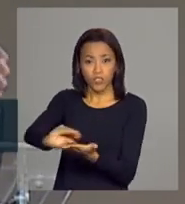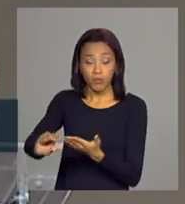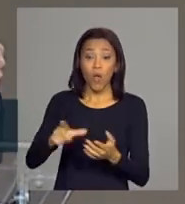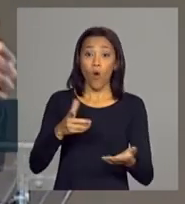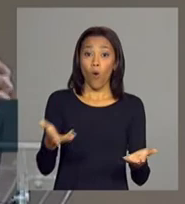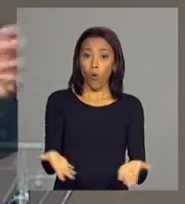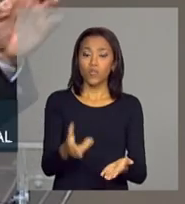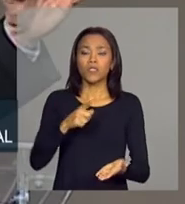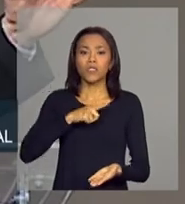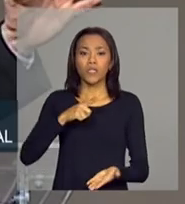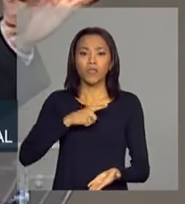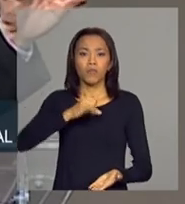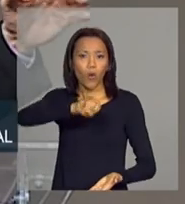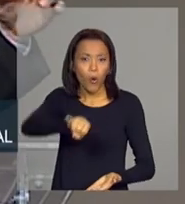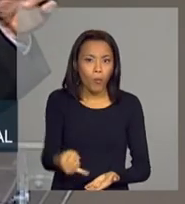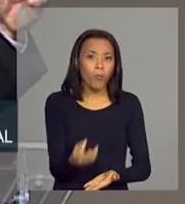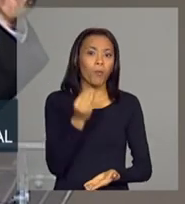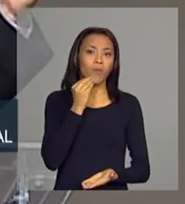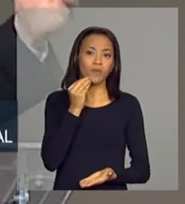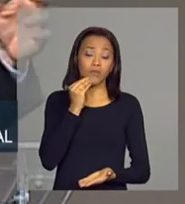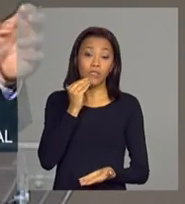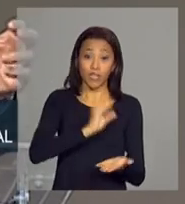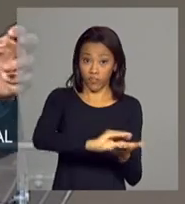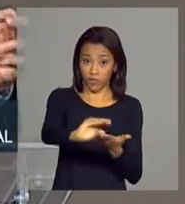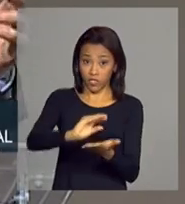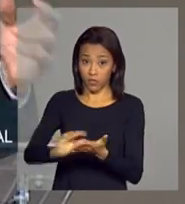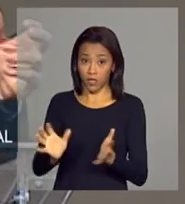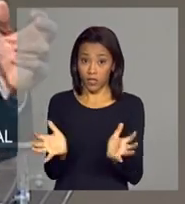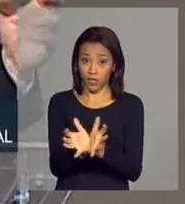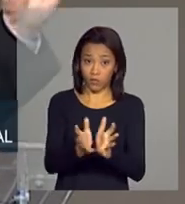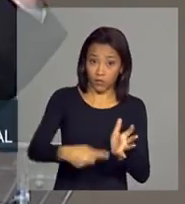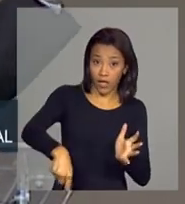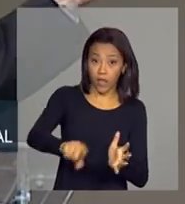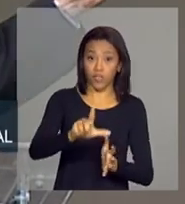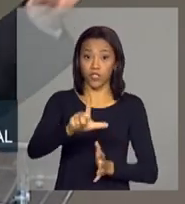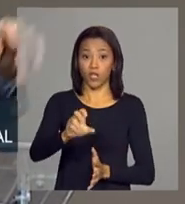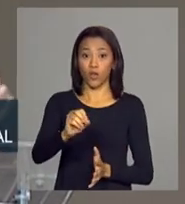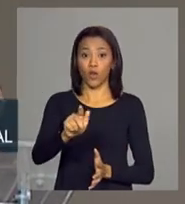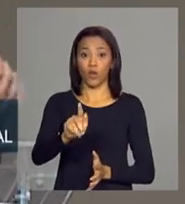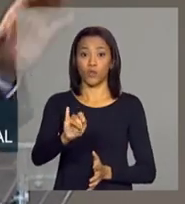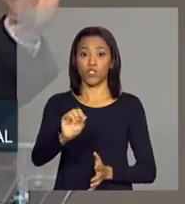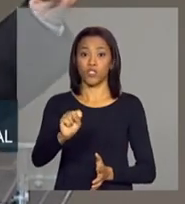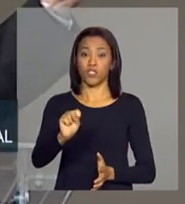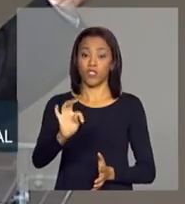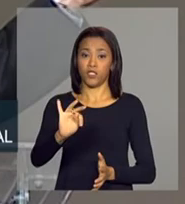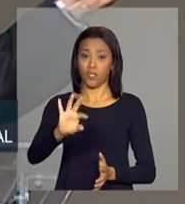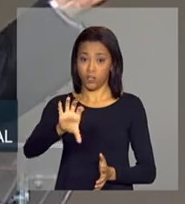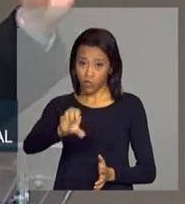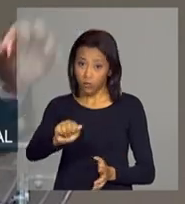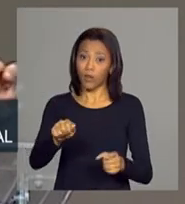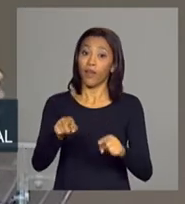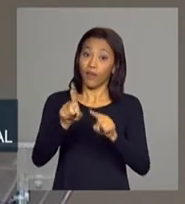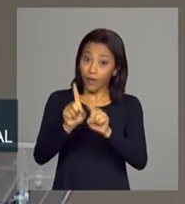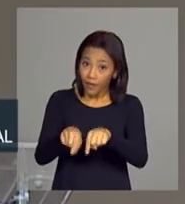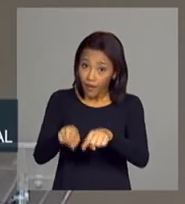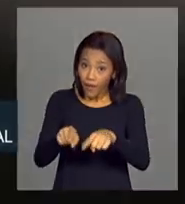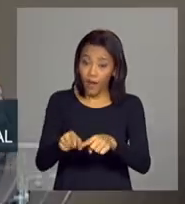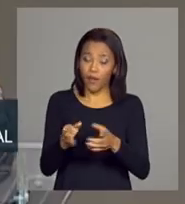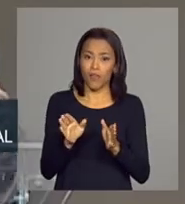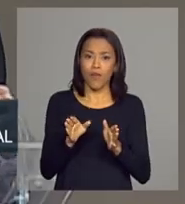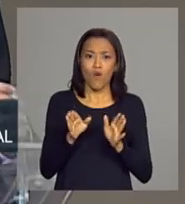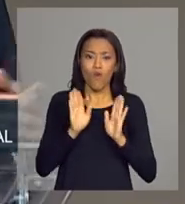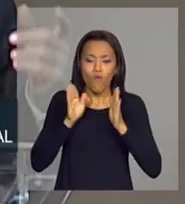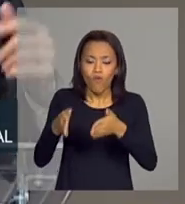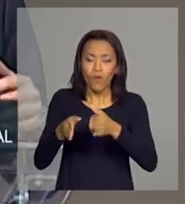oportunidades de investimento em infraestrutura, especialmente em logística, que serão objeto, inclusive, de um foco